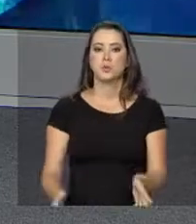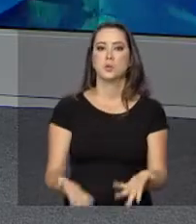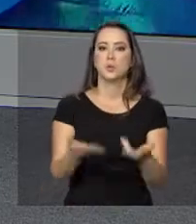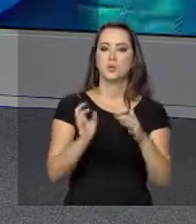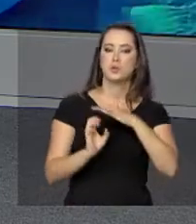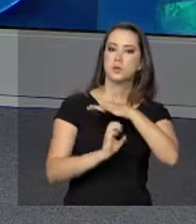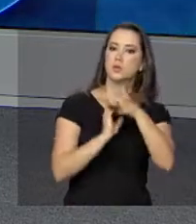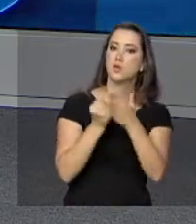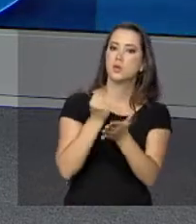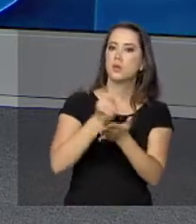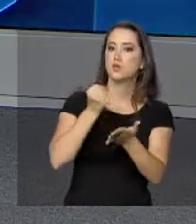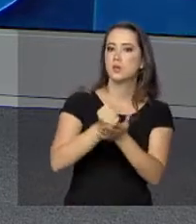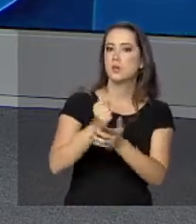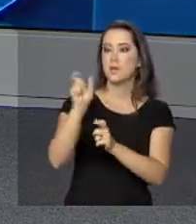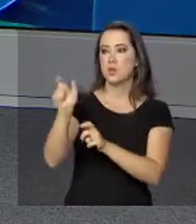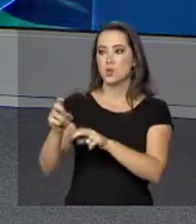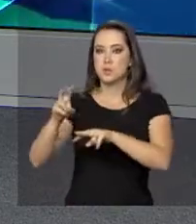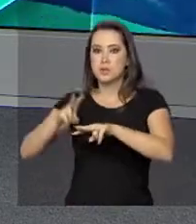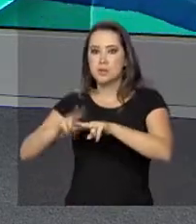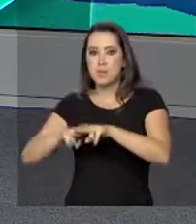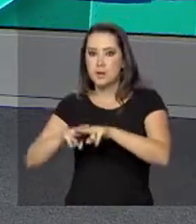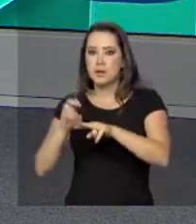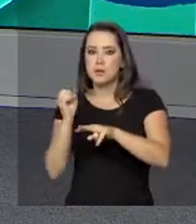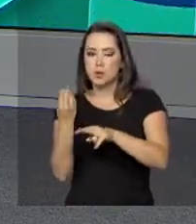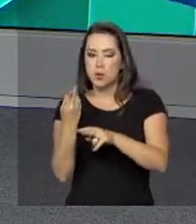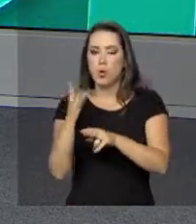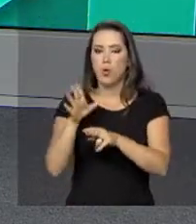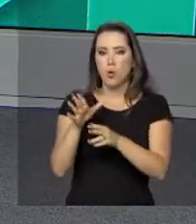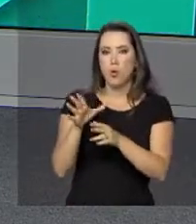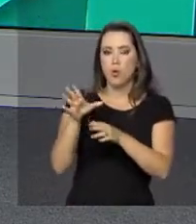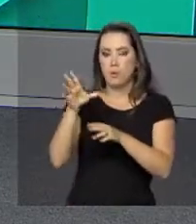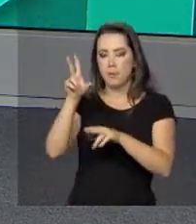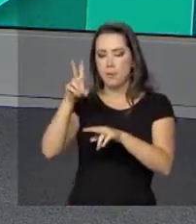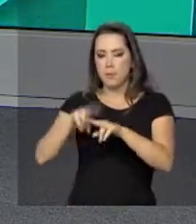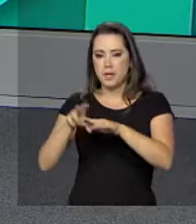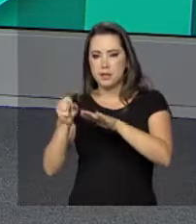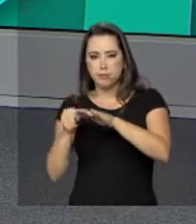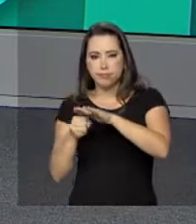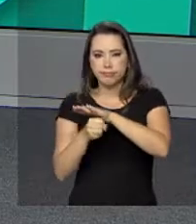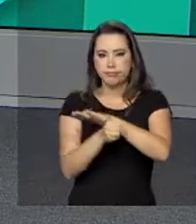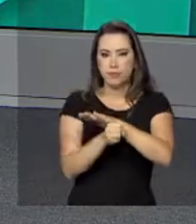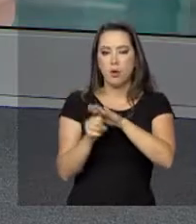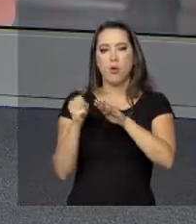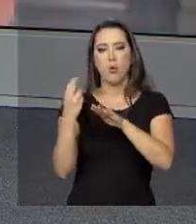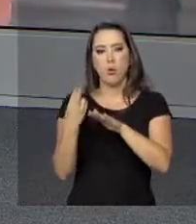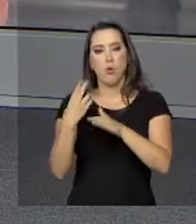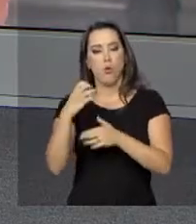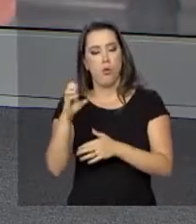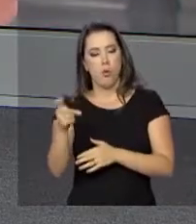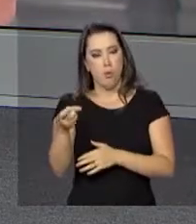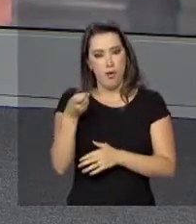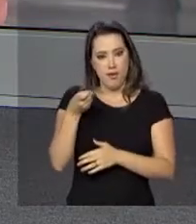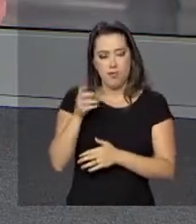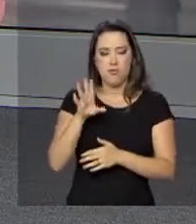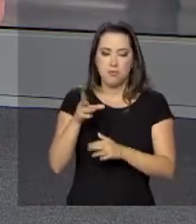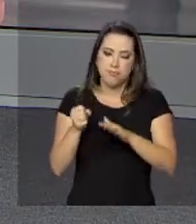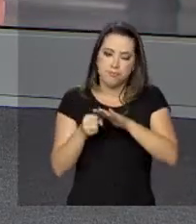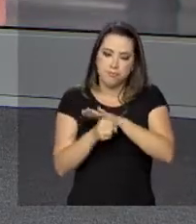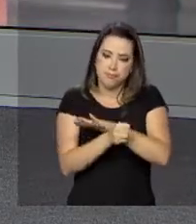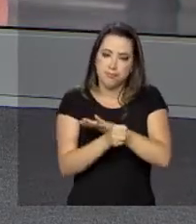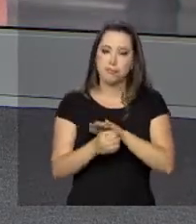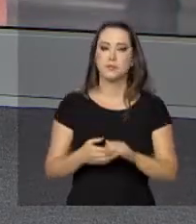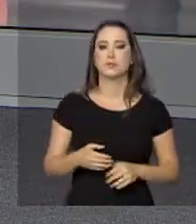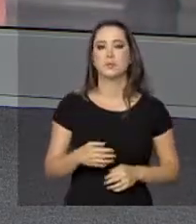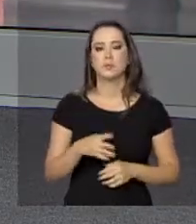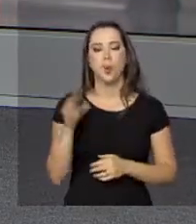as empresas a contratar em presos e ex-detentos. Quem explica para a gente é a nossa repórter Daniele Popov. Oi, Dani, boa